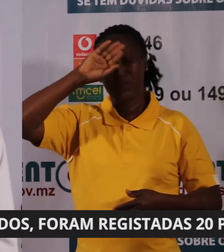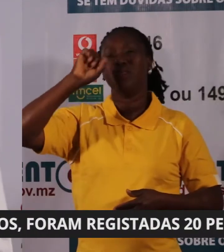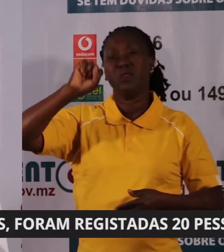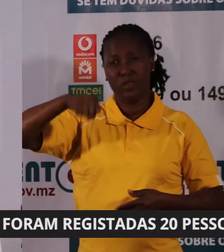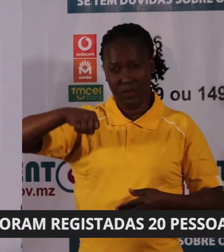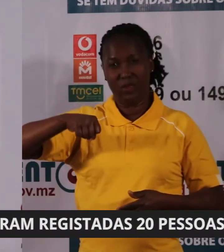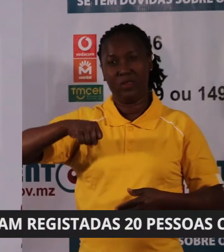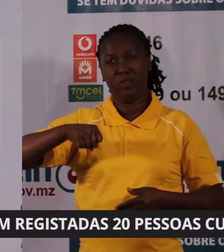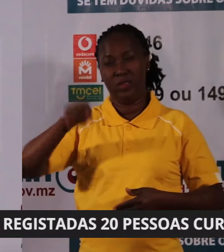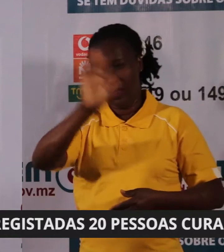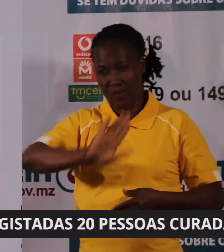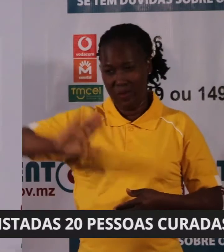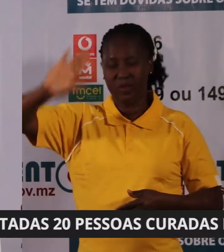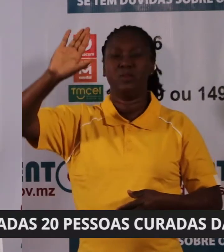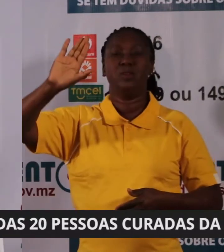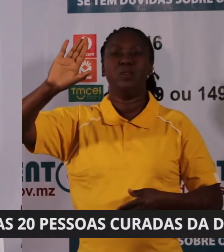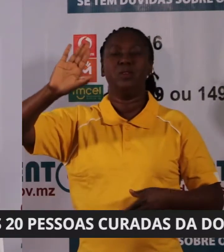diagnosticados em todo o país